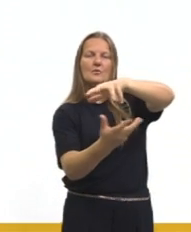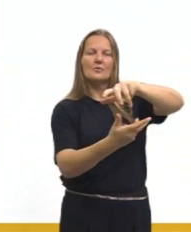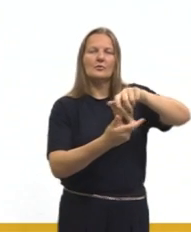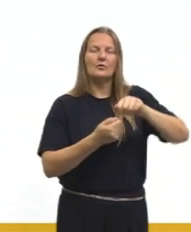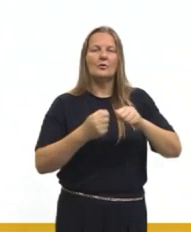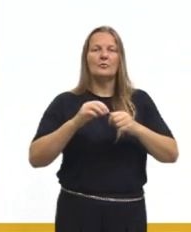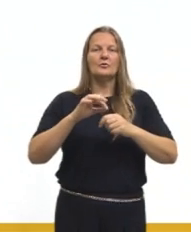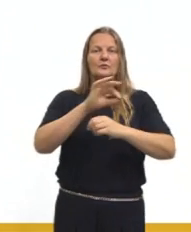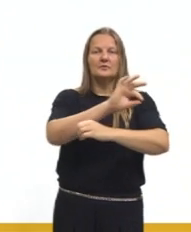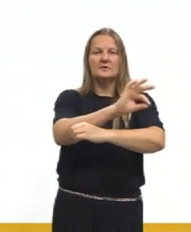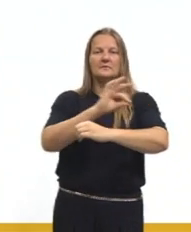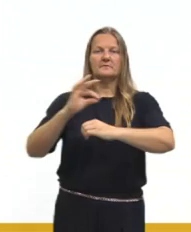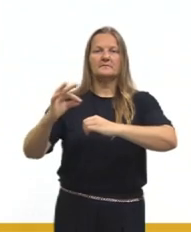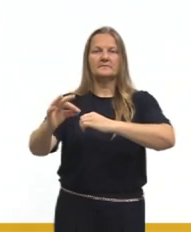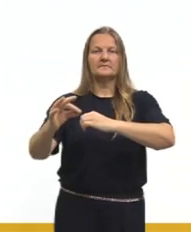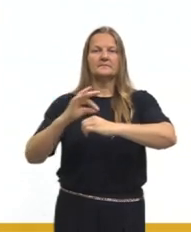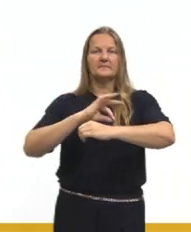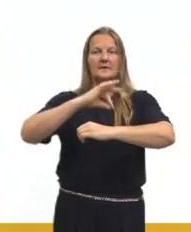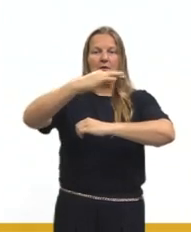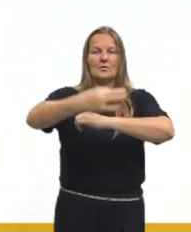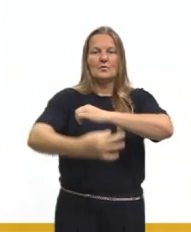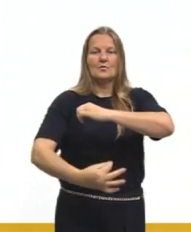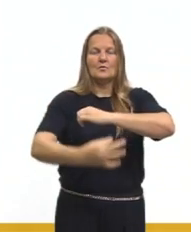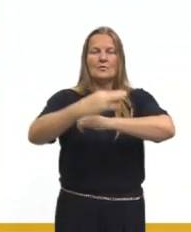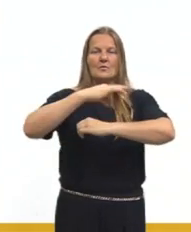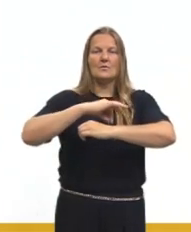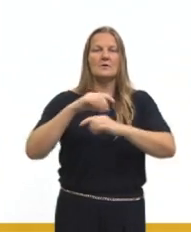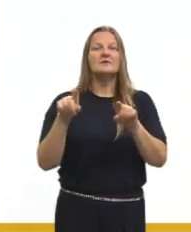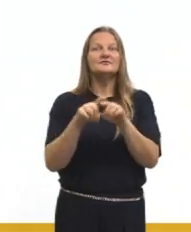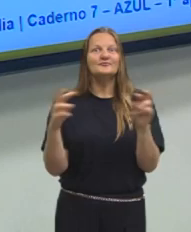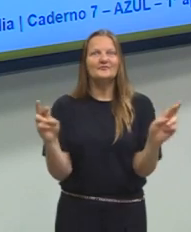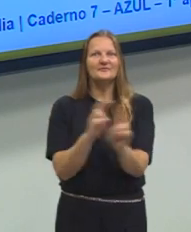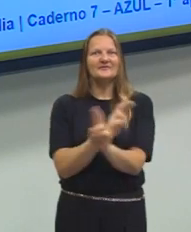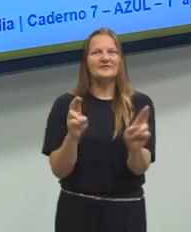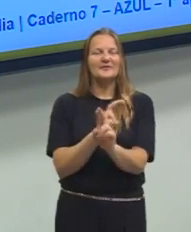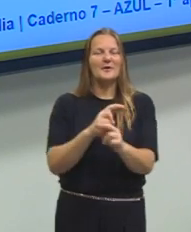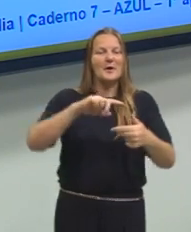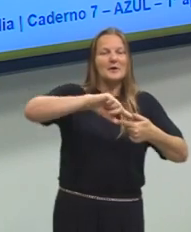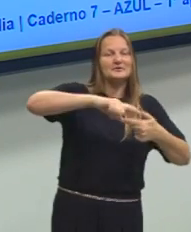Mas fazendo essa relação com a matemática e a geometria.